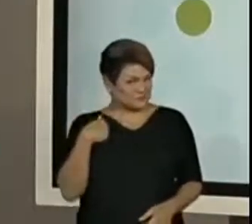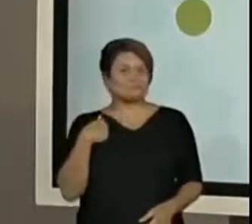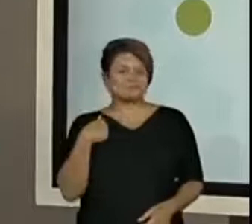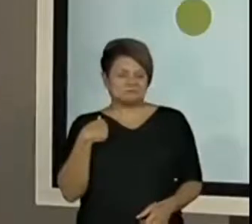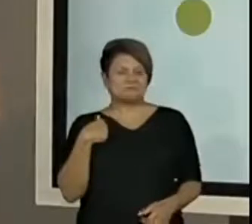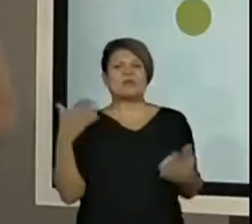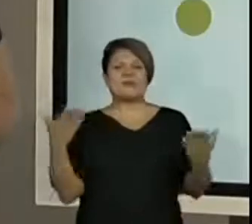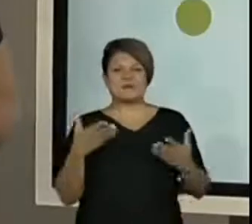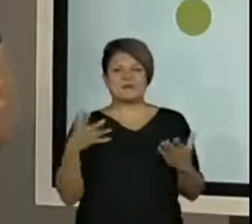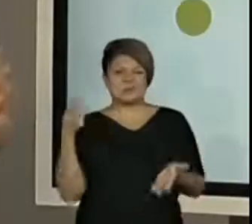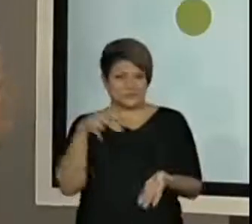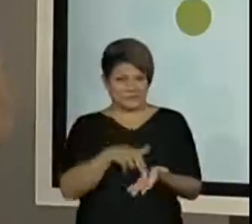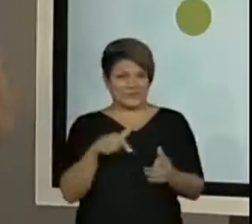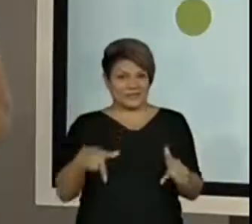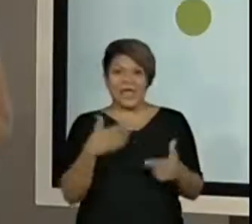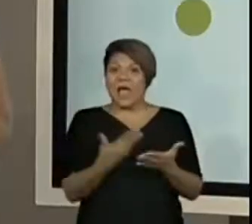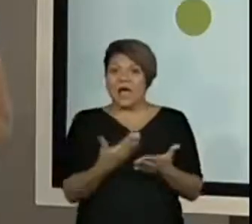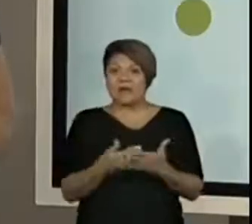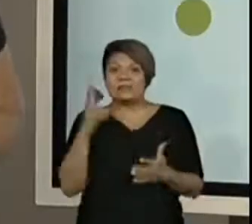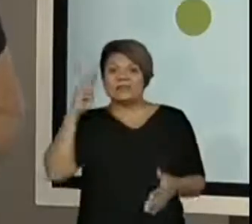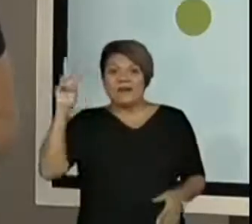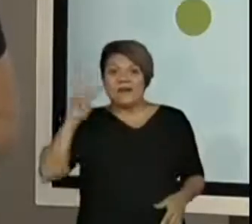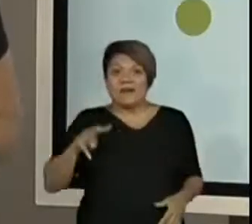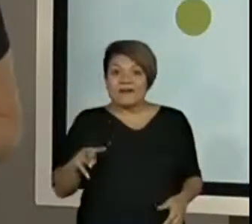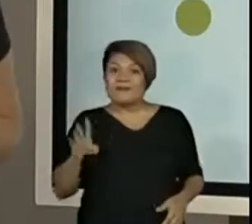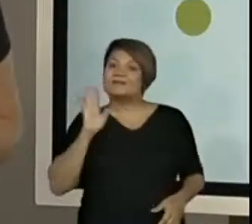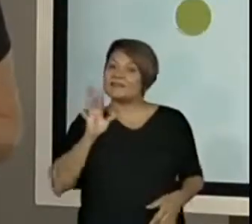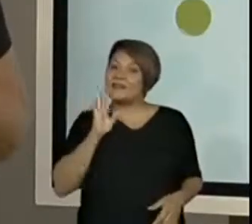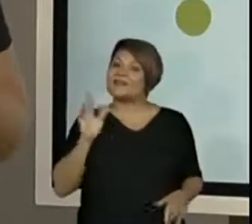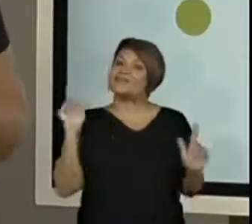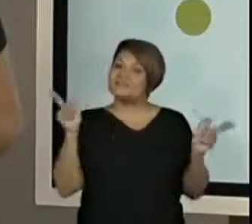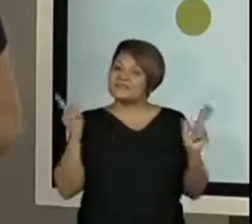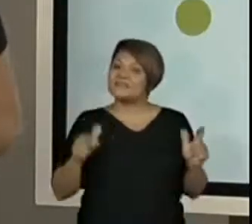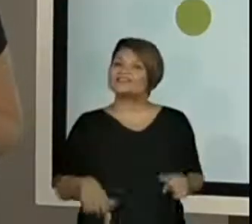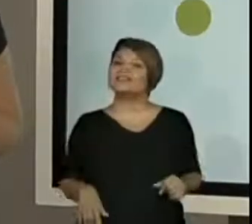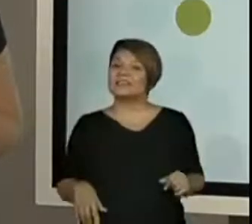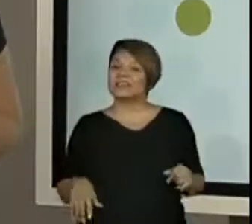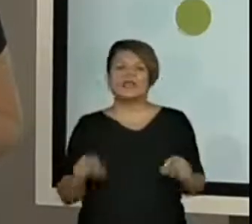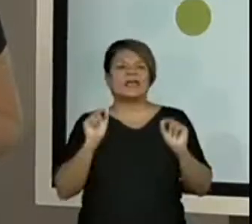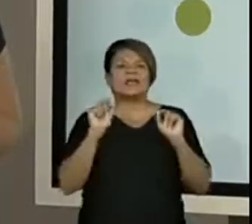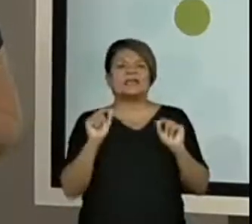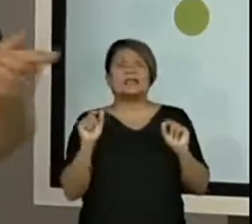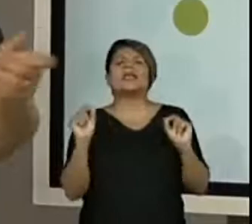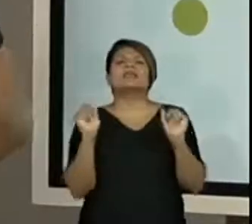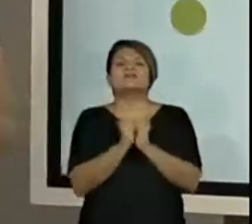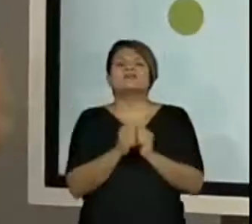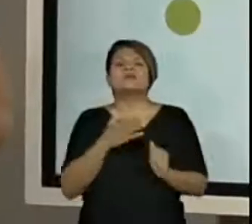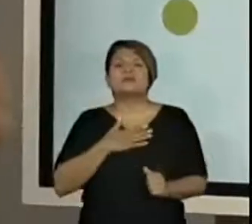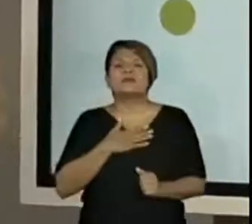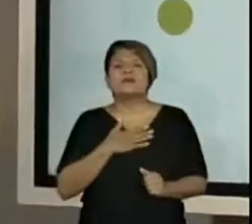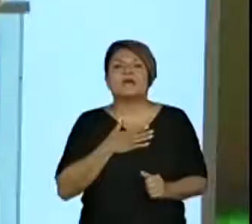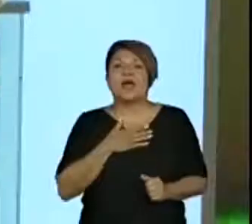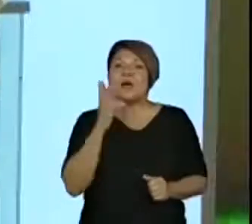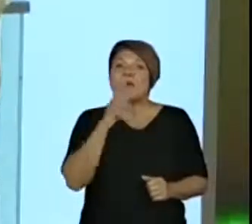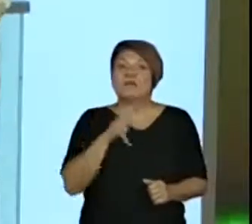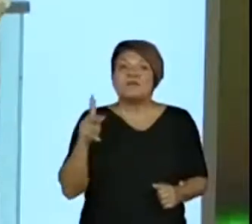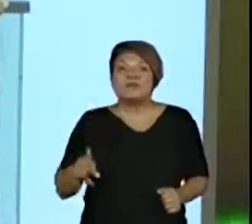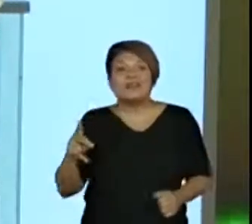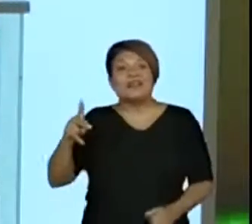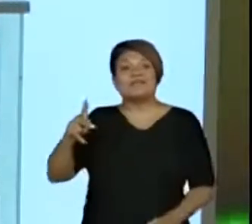hoje eu estou aqui para uma aula de história, muito legal e divertida. Sabe quem está aqui para me ajudar hoje? A professora Fran.